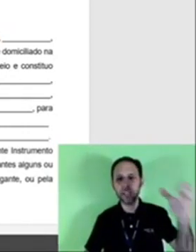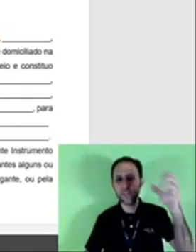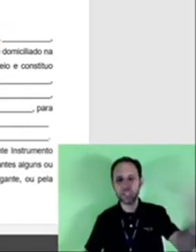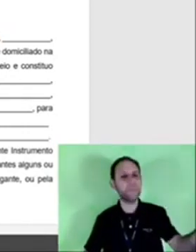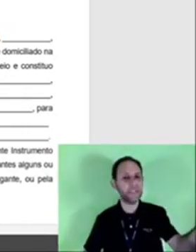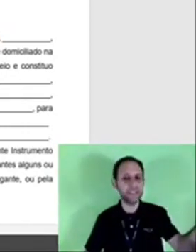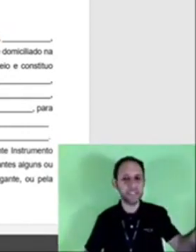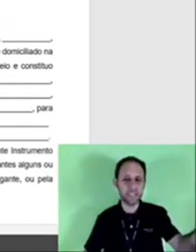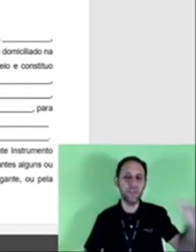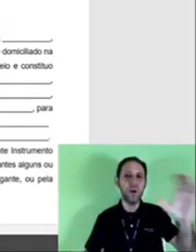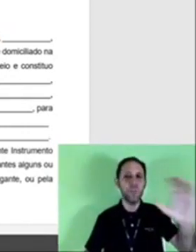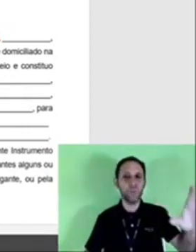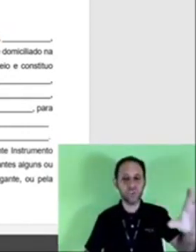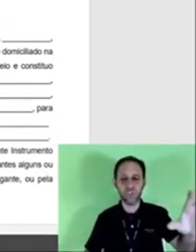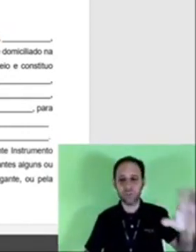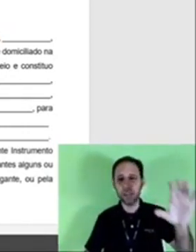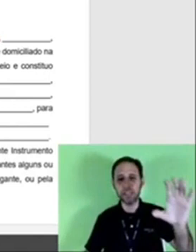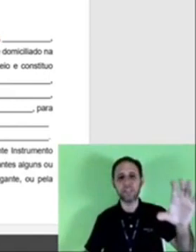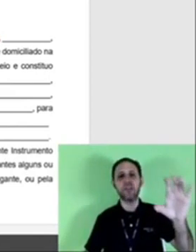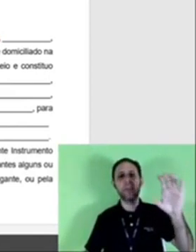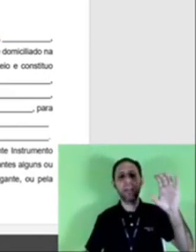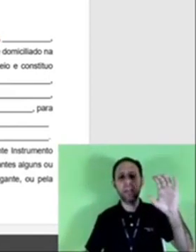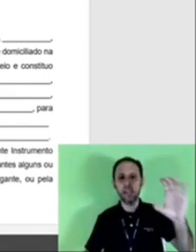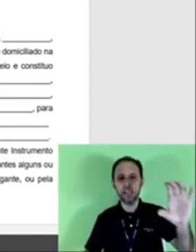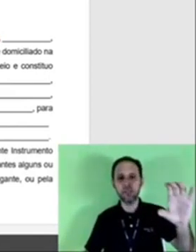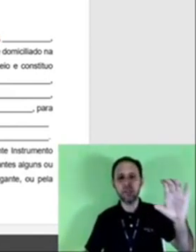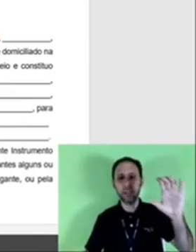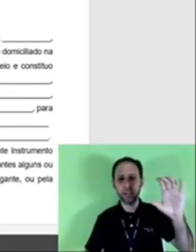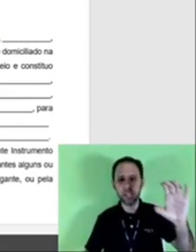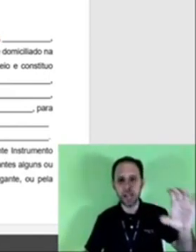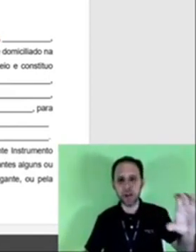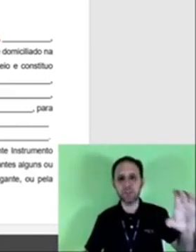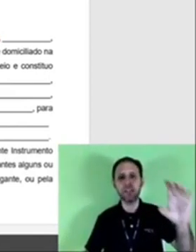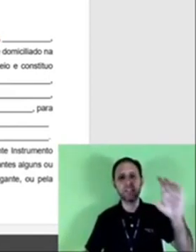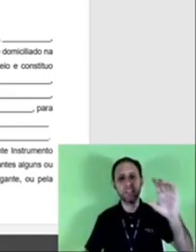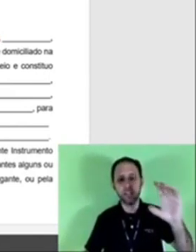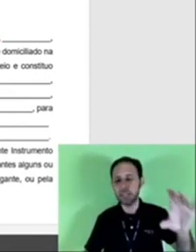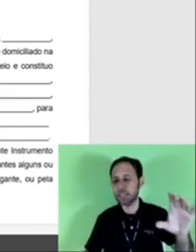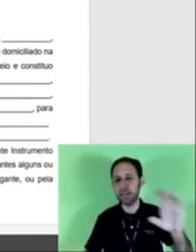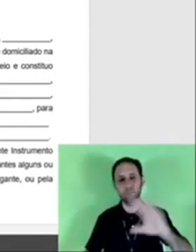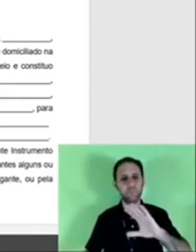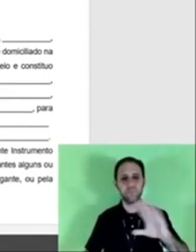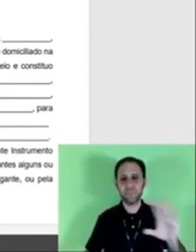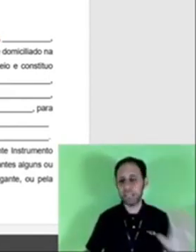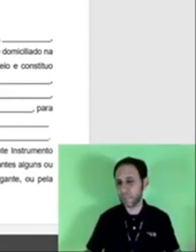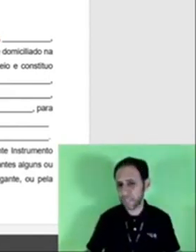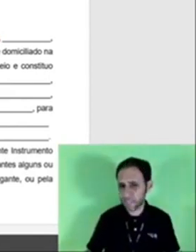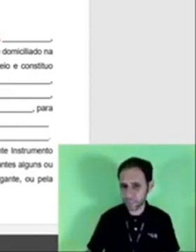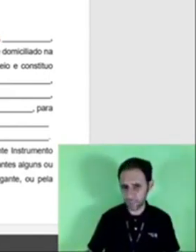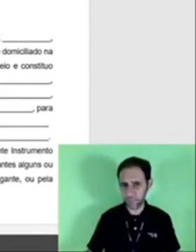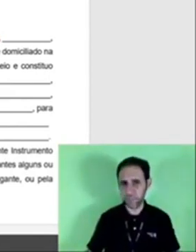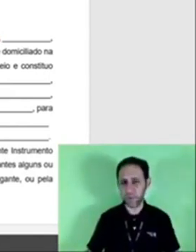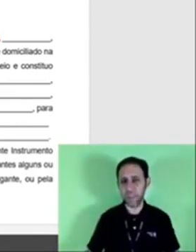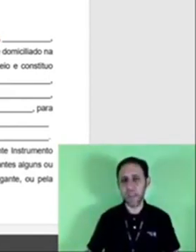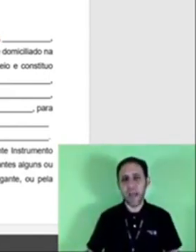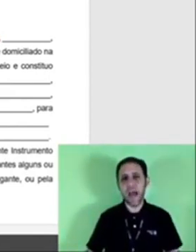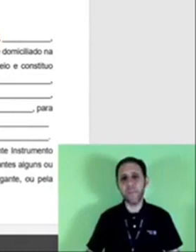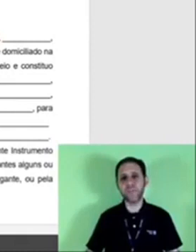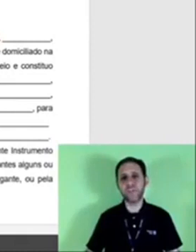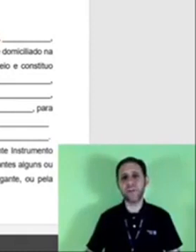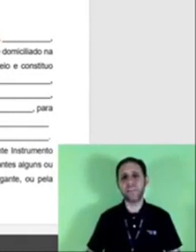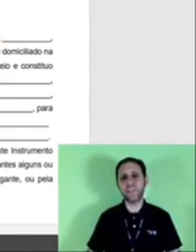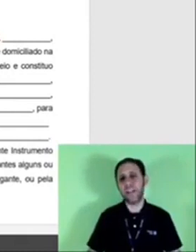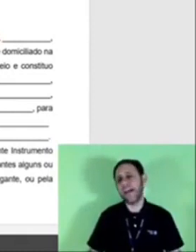coisa que vai chamar a atenção para o título, é isso. É negrito, caixa alta, centralizado. Nada mais que isso, ok?